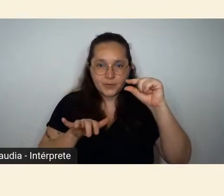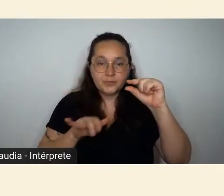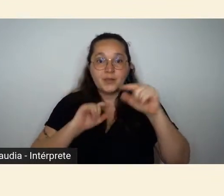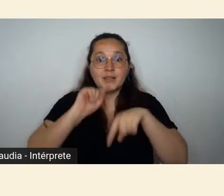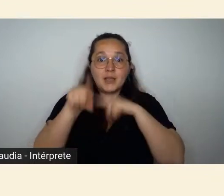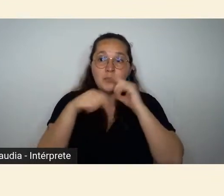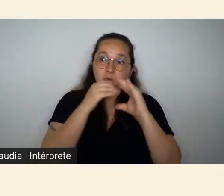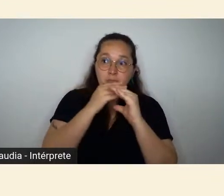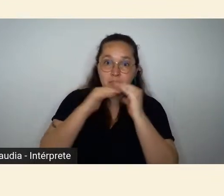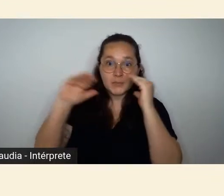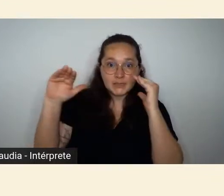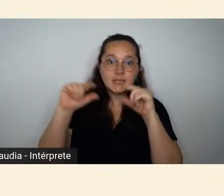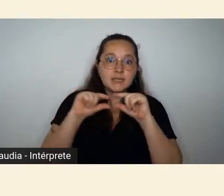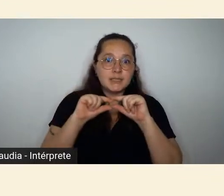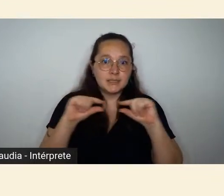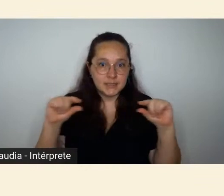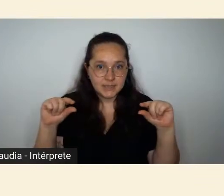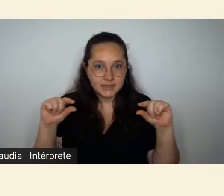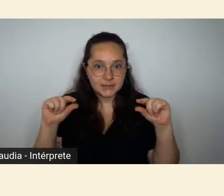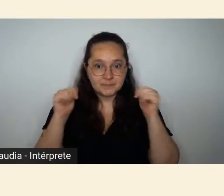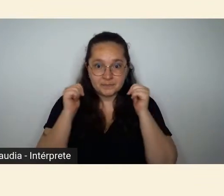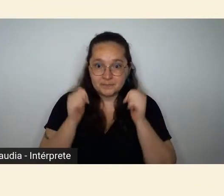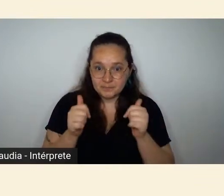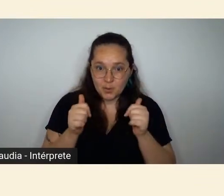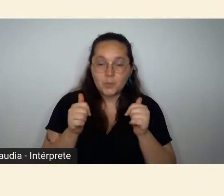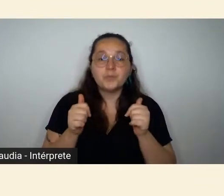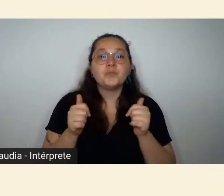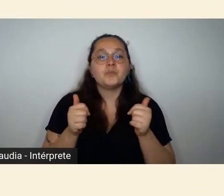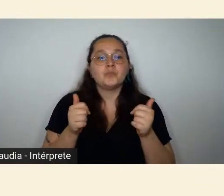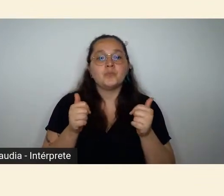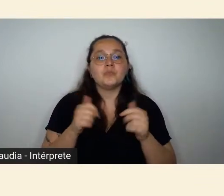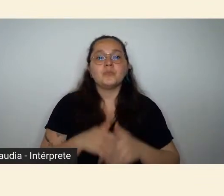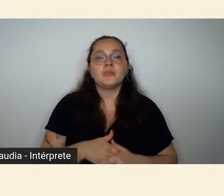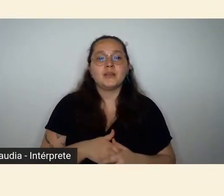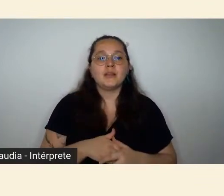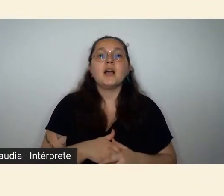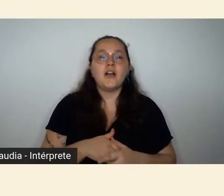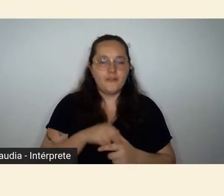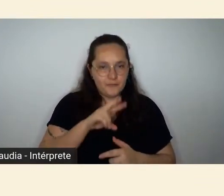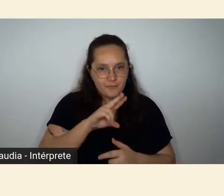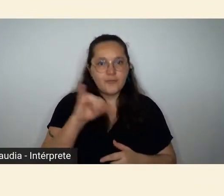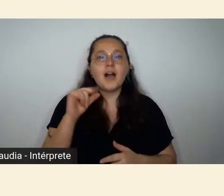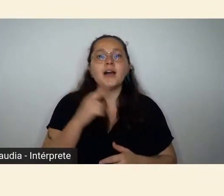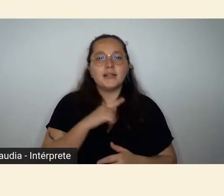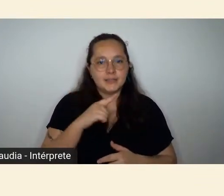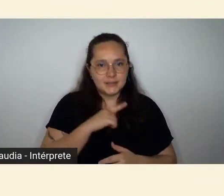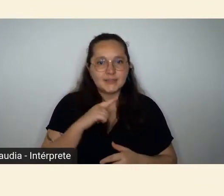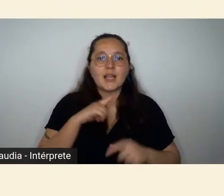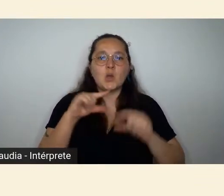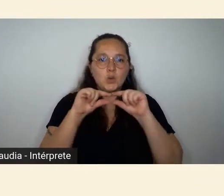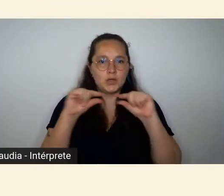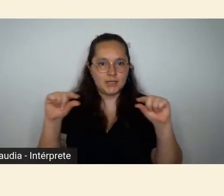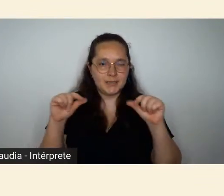link pelas redes sociais. Agora vocês podem ficar atentos que vai chegar esse link para vocês.